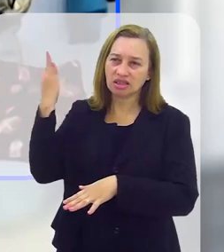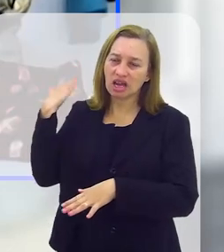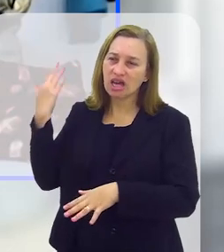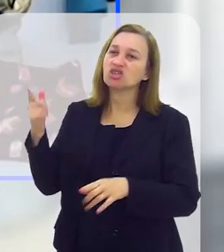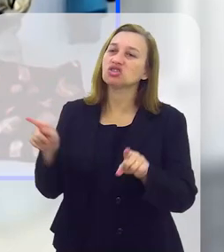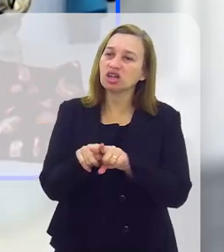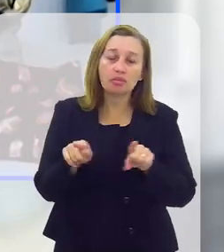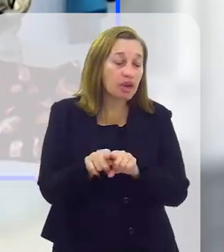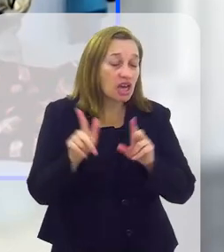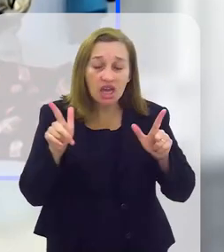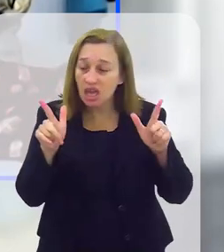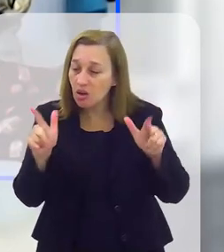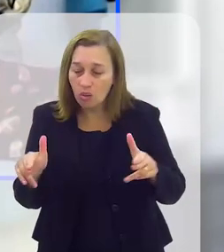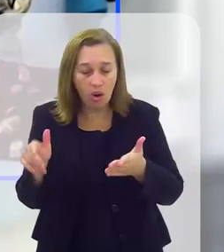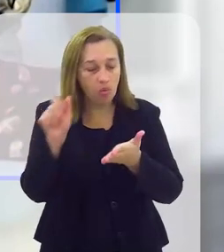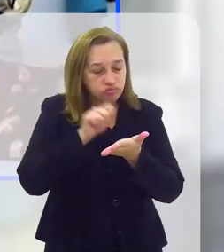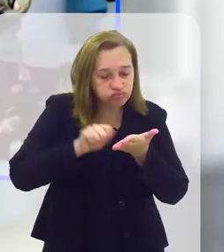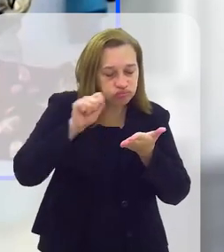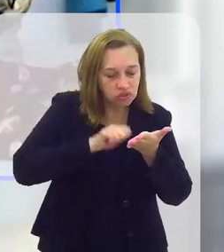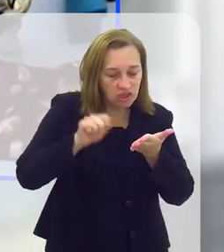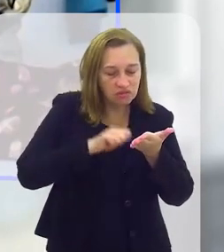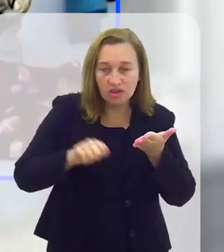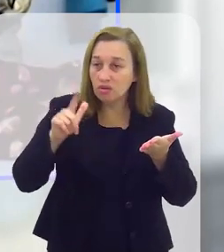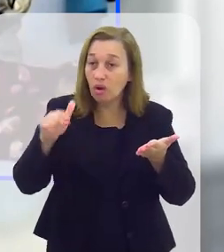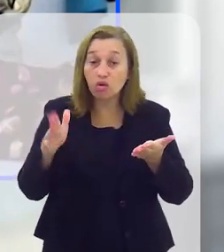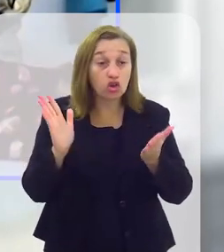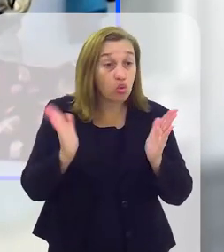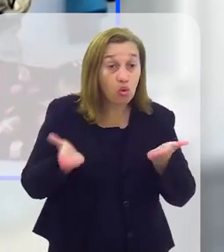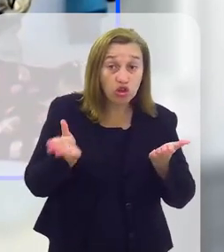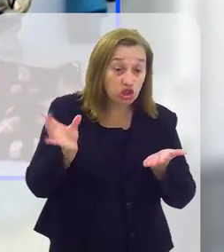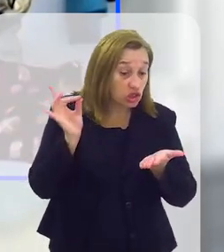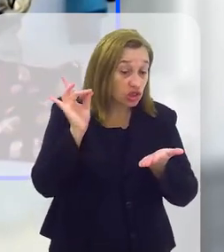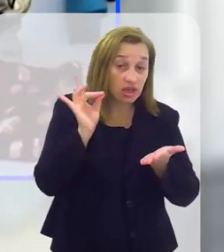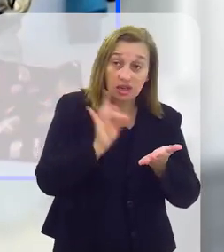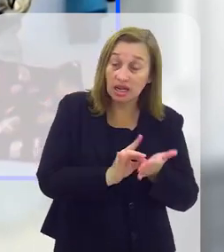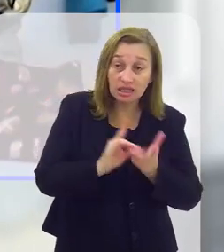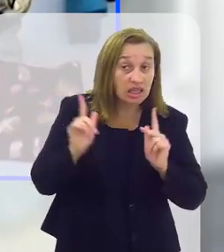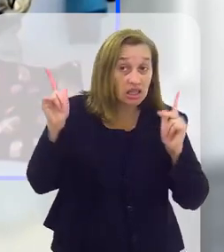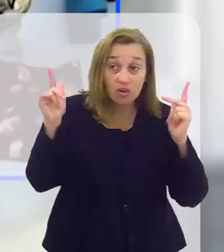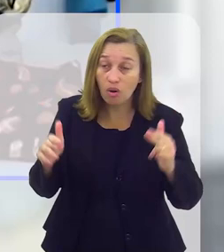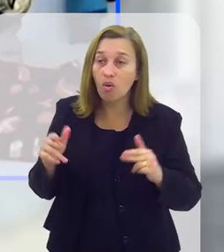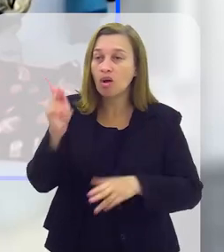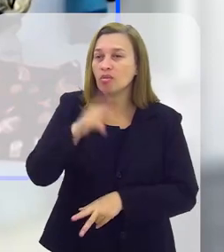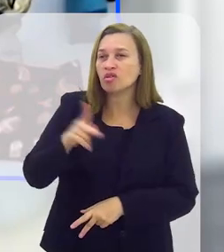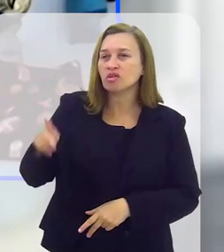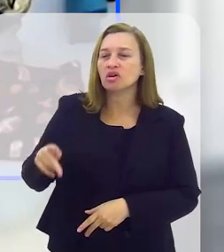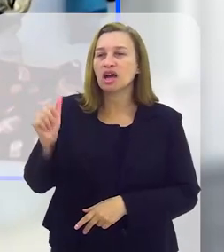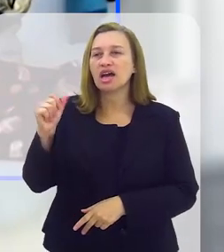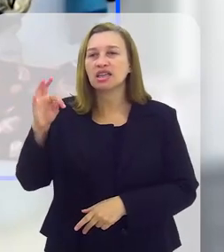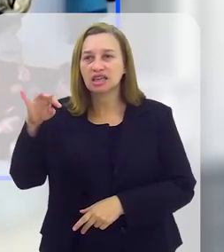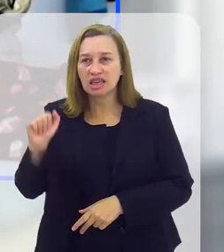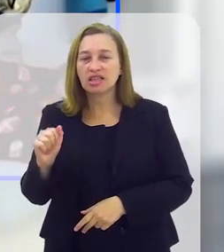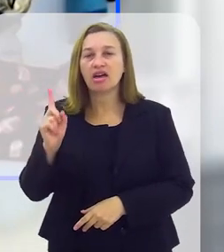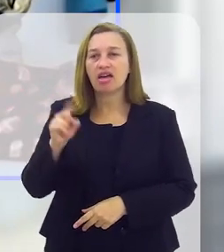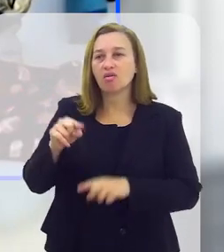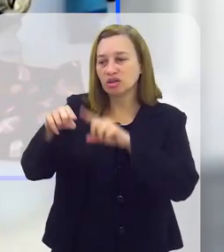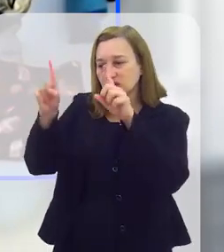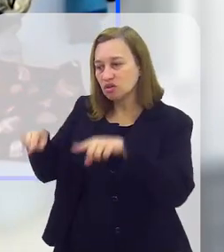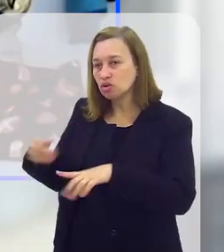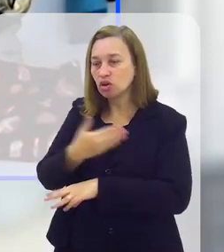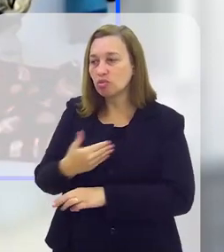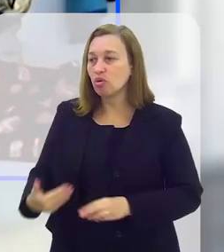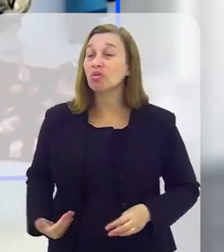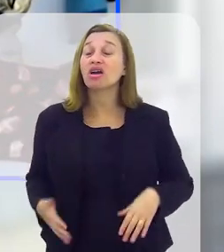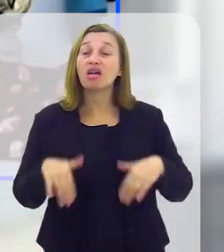E hoje nós estamos lendo a mesma realidade, né? A professora Anitta, ela é uma